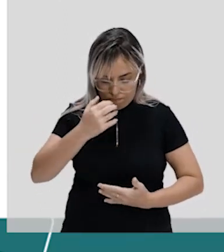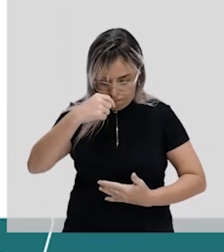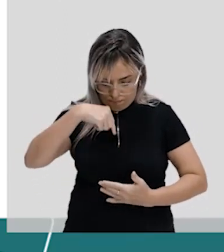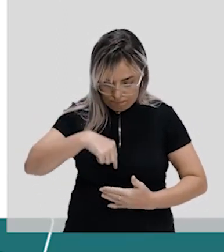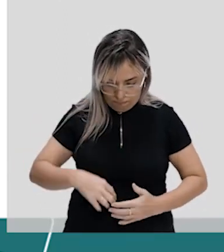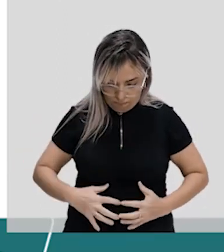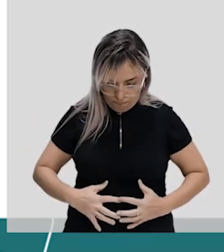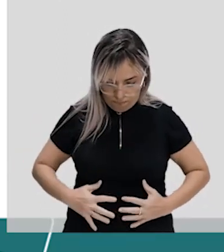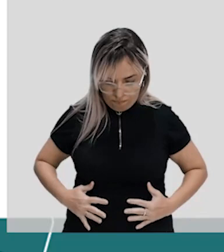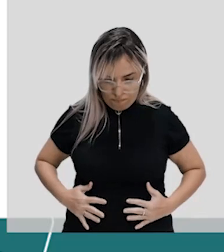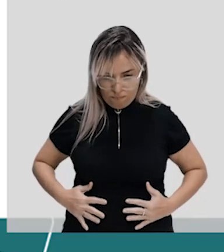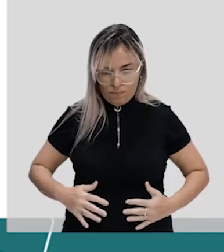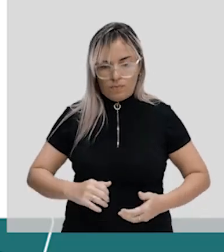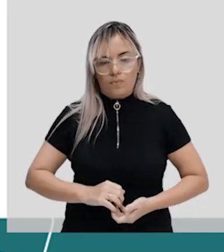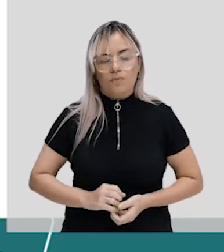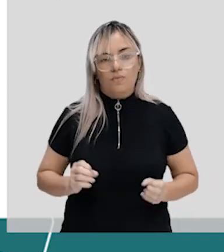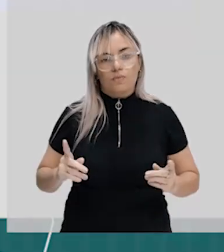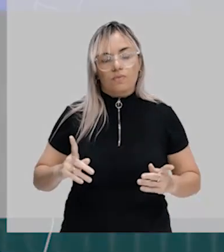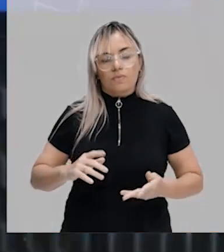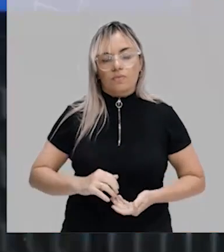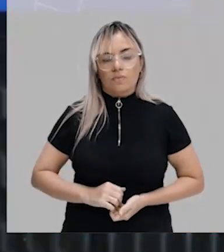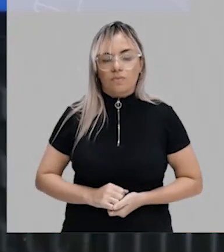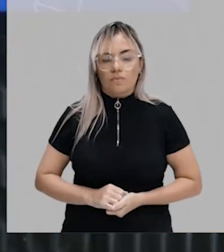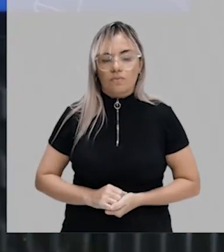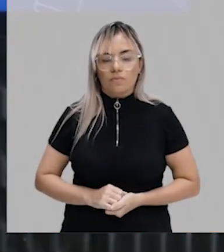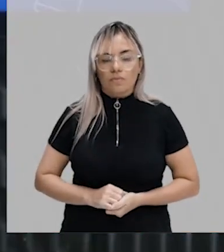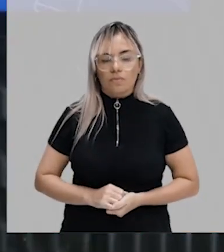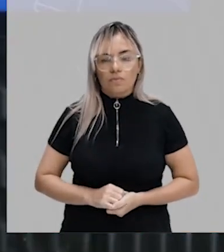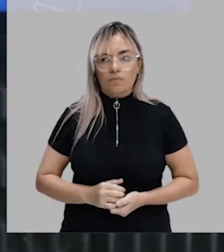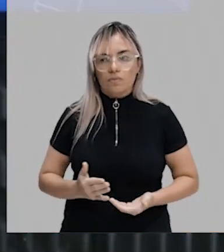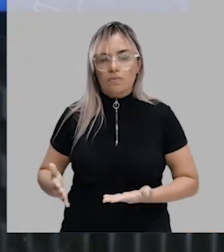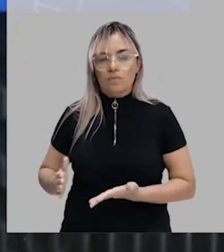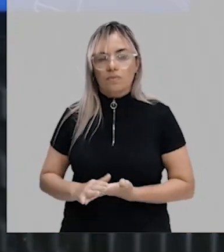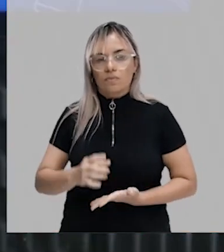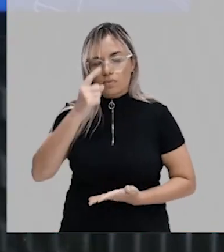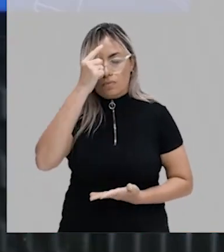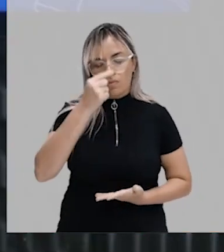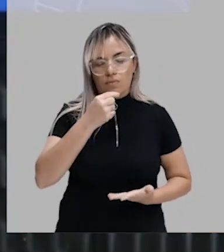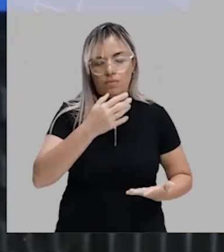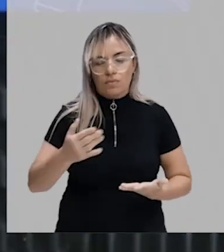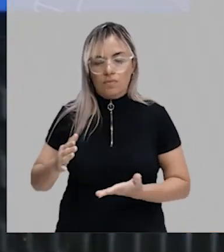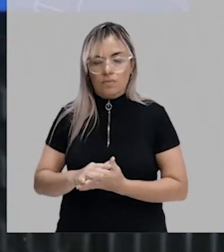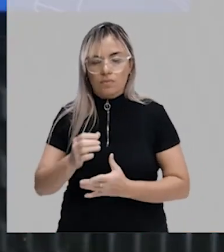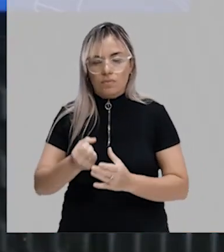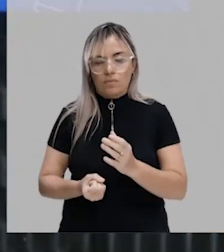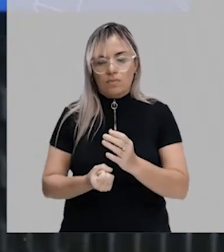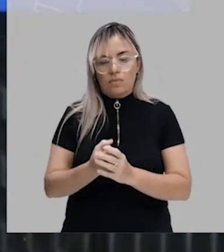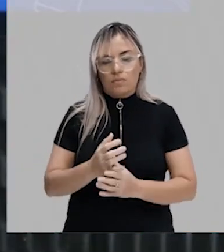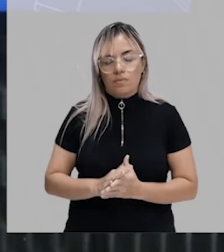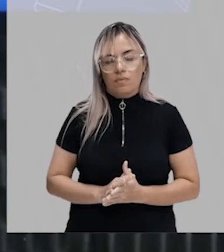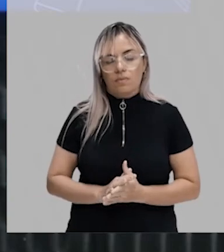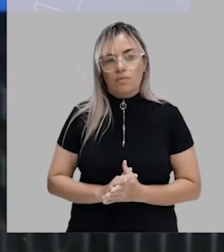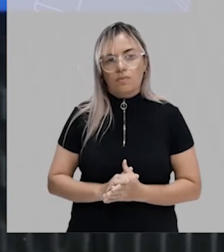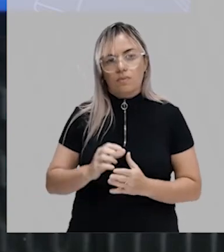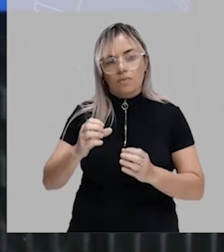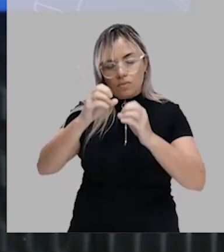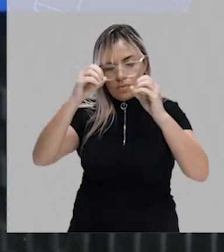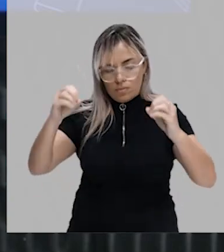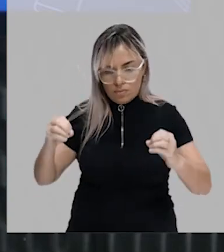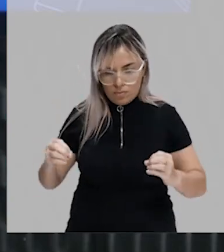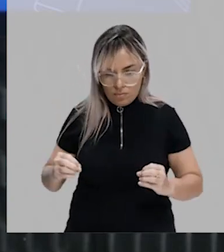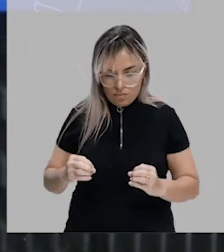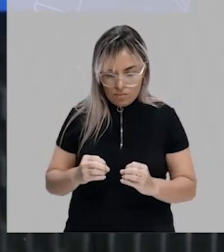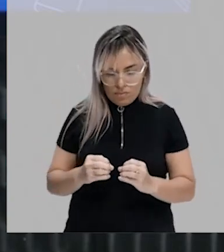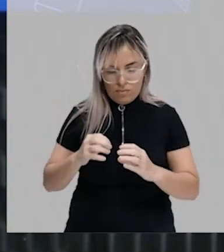abdominais, ok? Então, veja que o celoma, ele é formado totalmente por mesoderma,